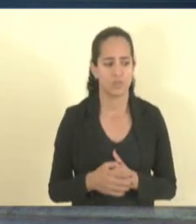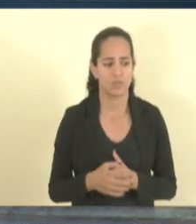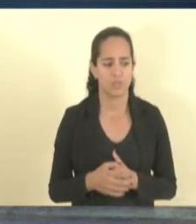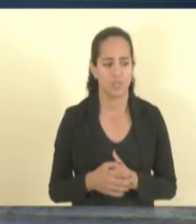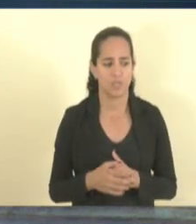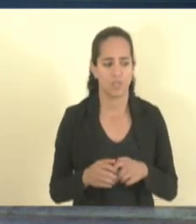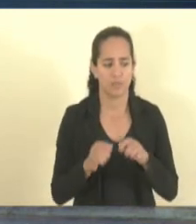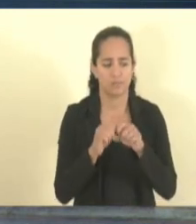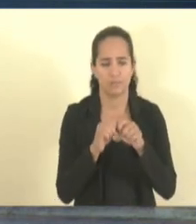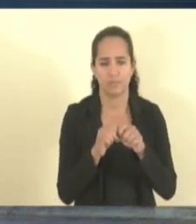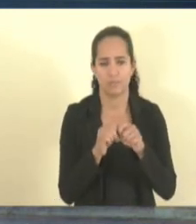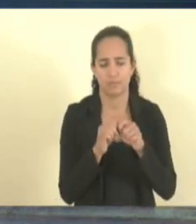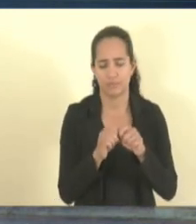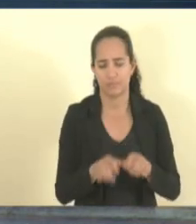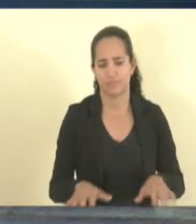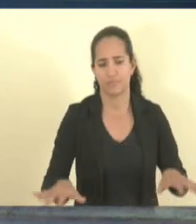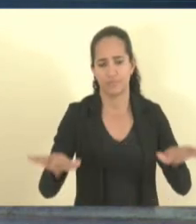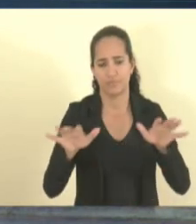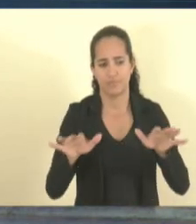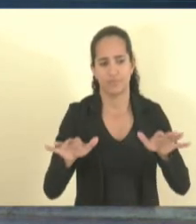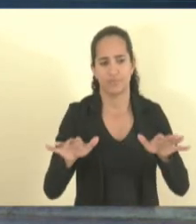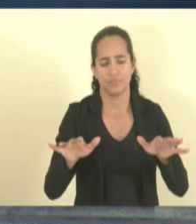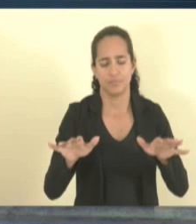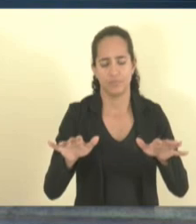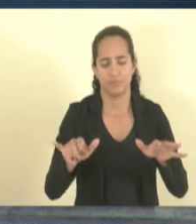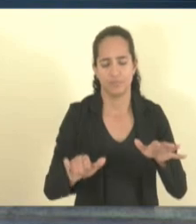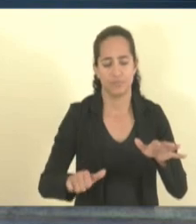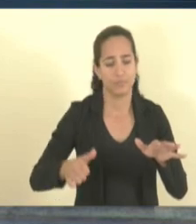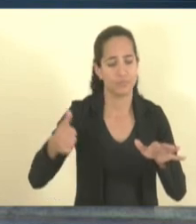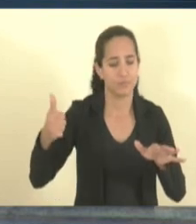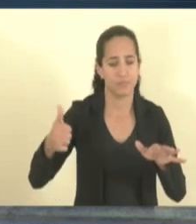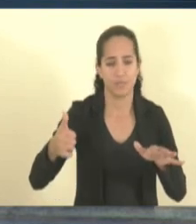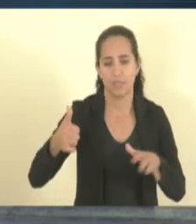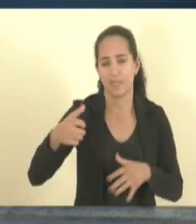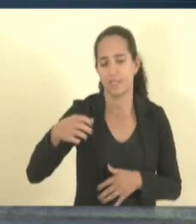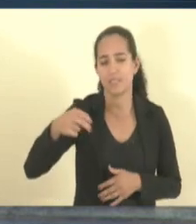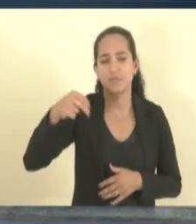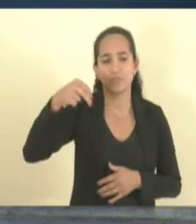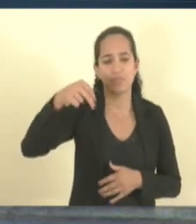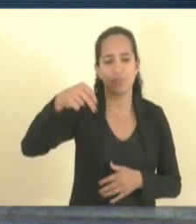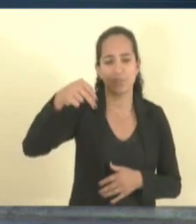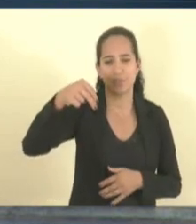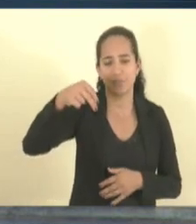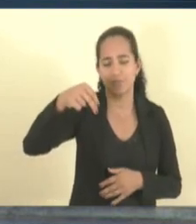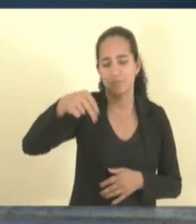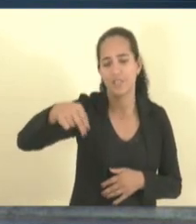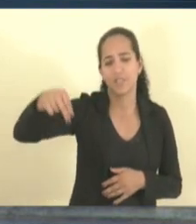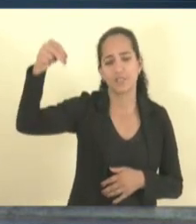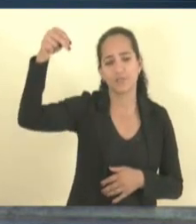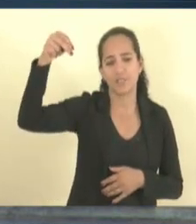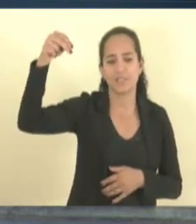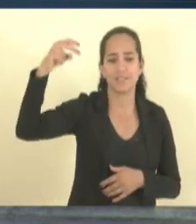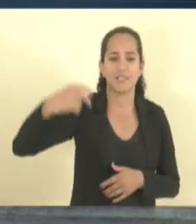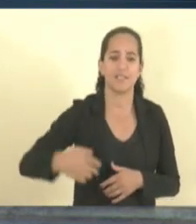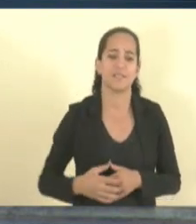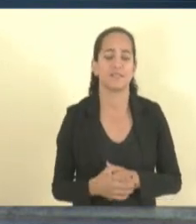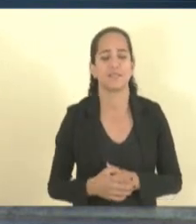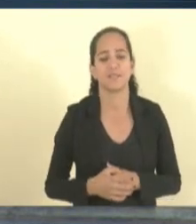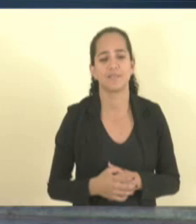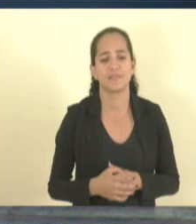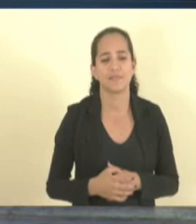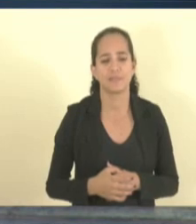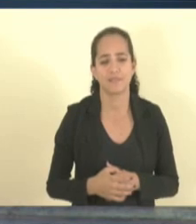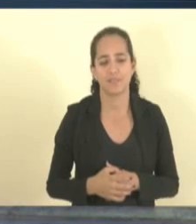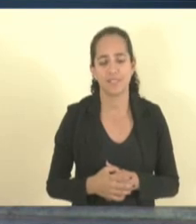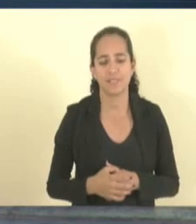expansão, fortalecer primeiro onde a está atuando, lá no Norte, nós iremos elevar bastante, saímos de